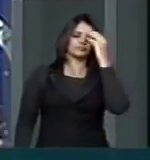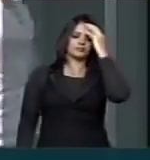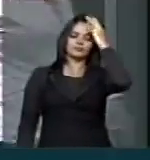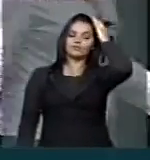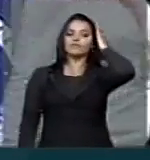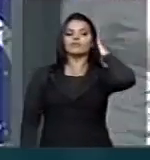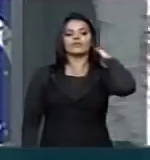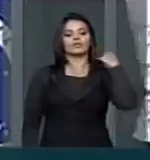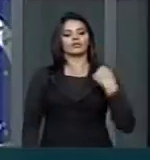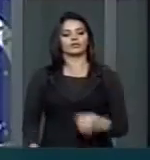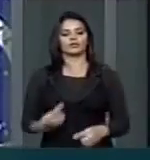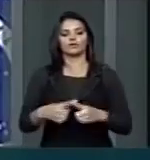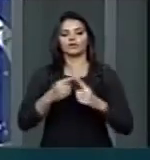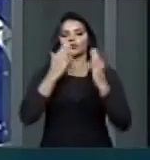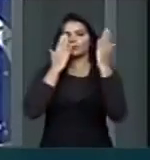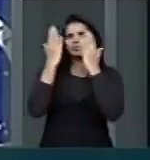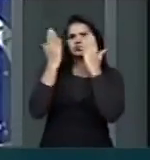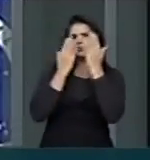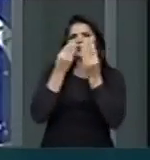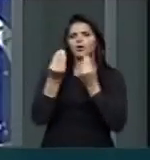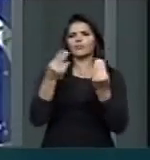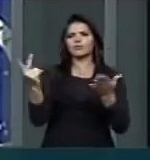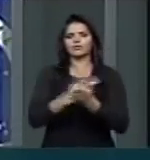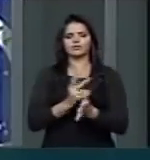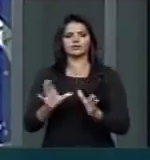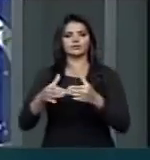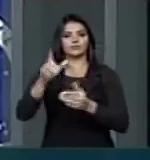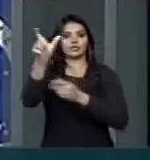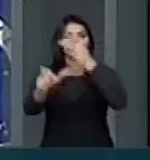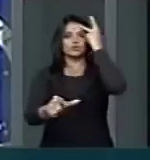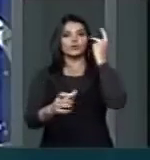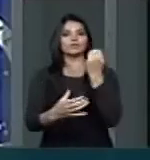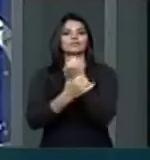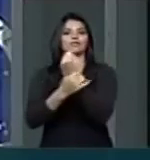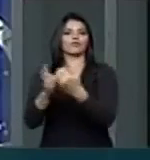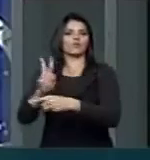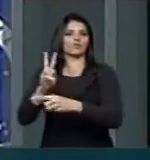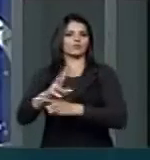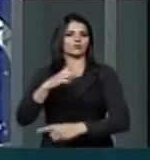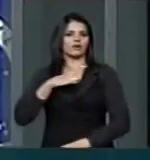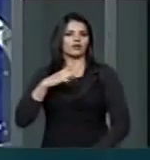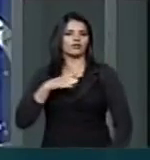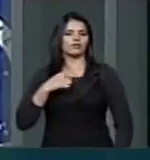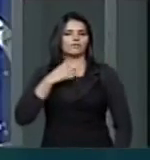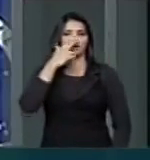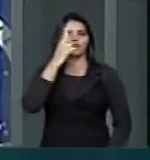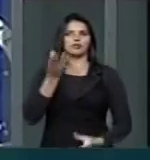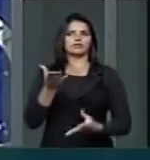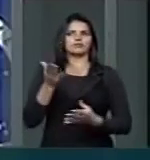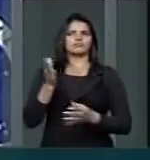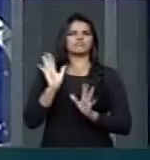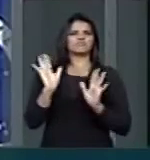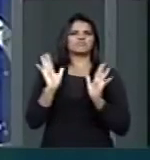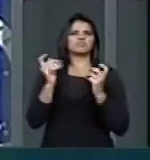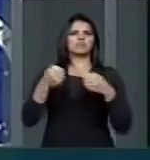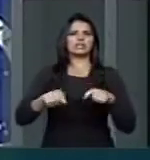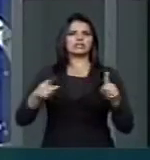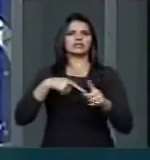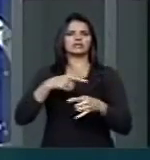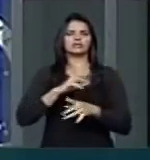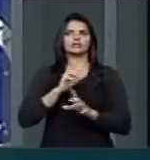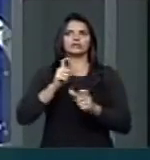O efeito psicológico no segurado, ele tende a dar a ele menos cuidado com o bem